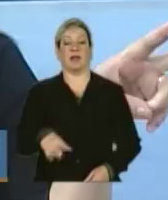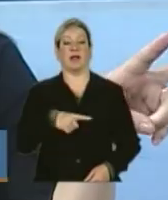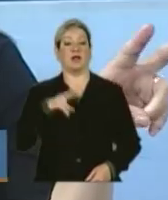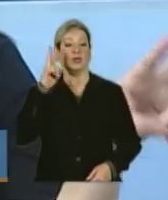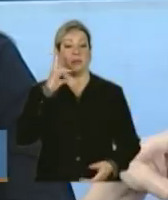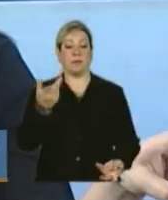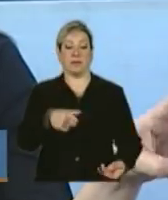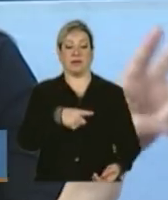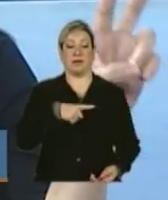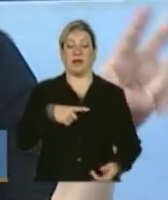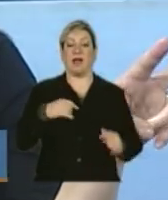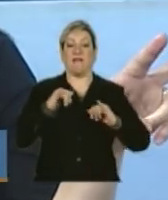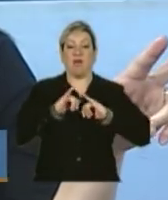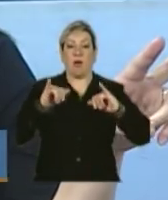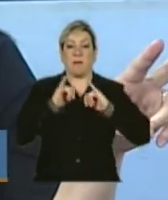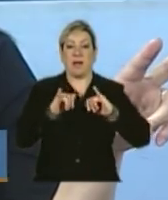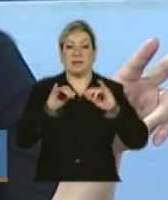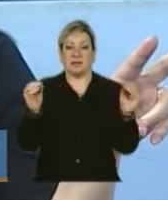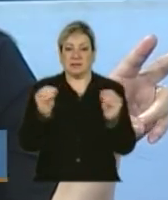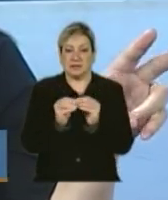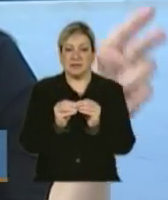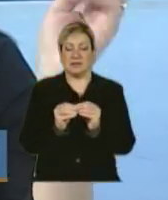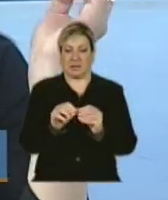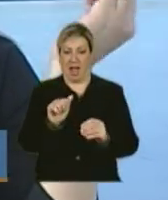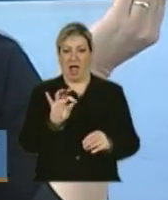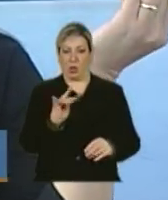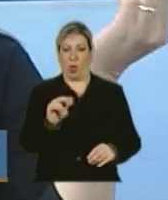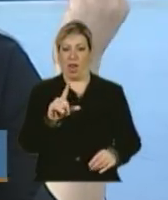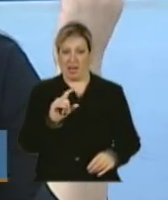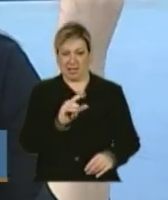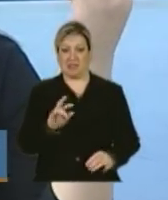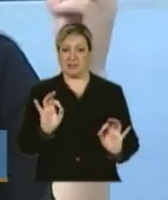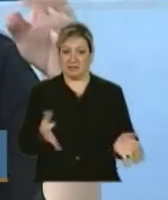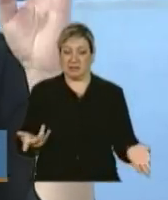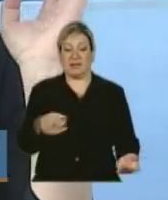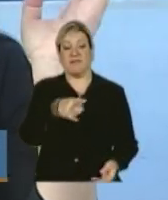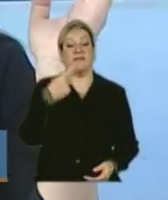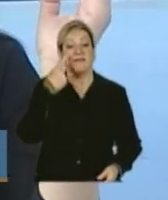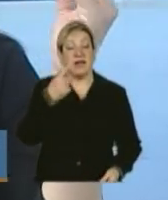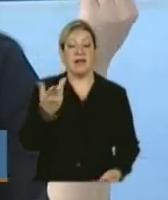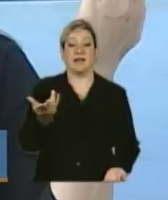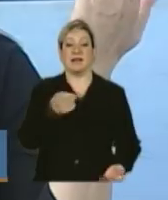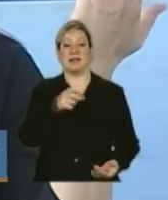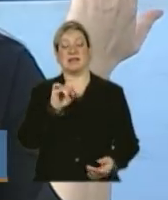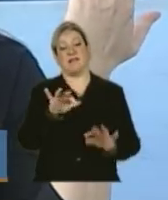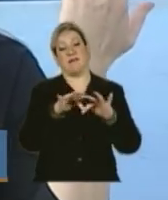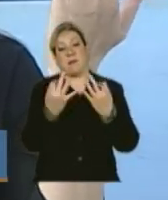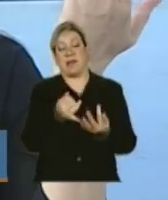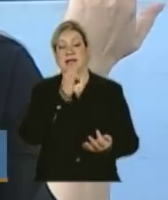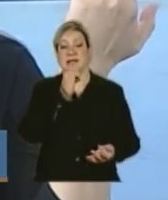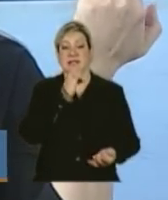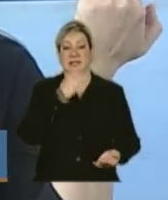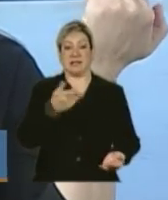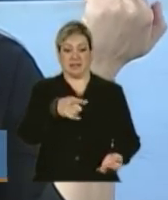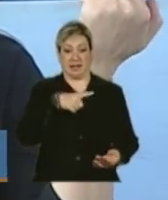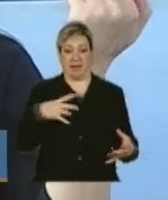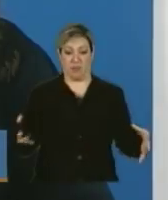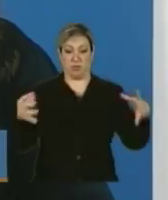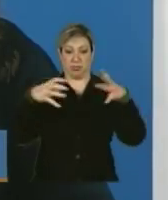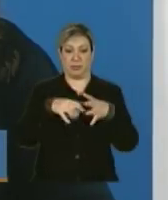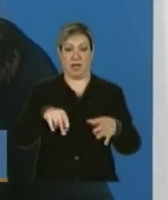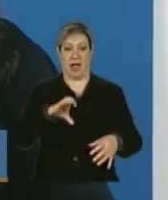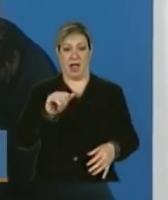um cruzamento de dados, então, justamente para poder atualizar, para saber se aquela família que, por exemplo, estaria, faria parte do